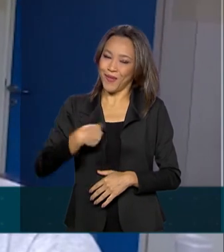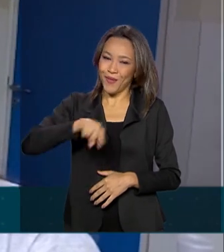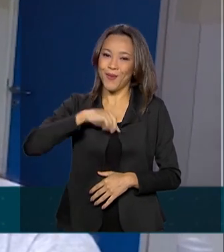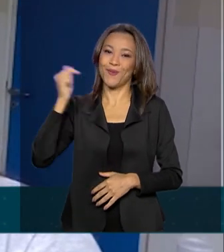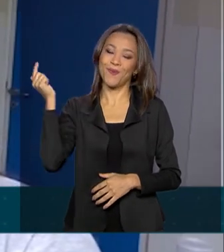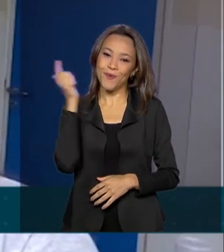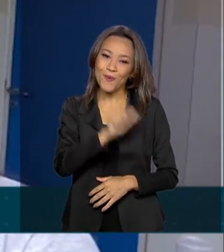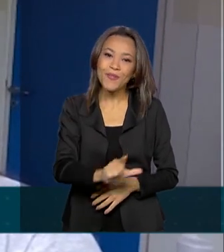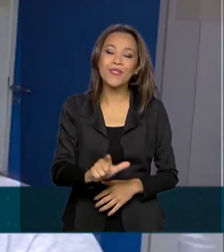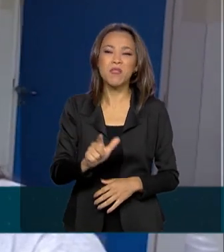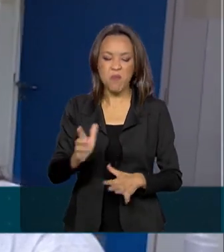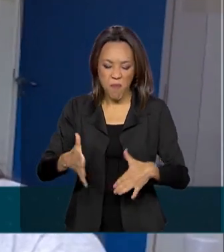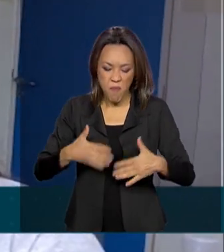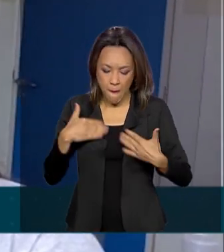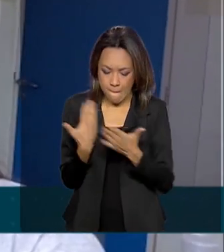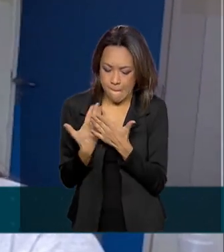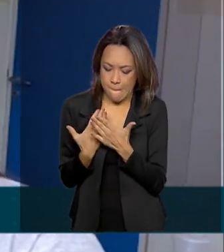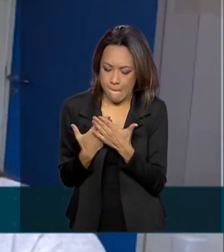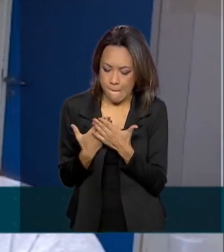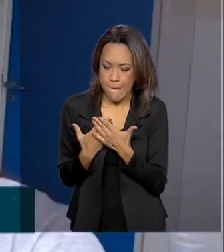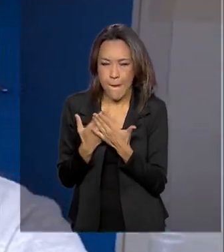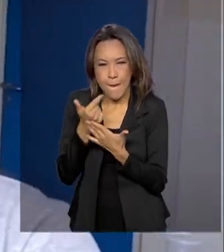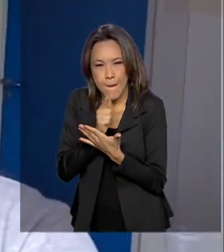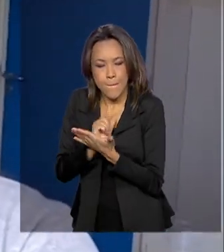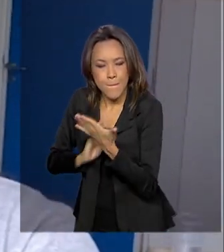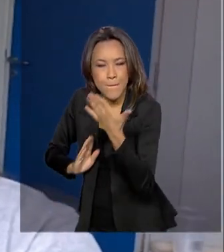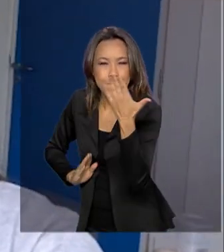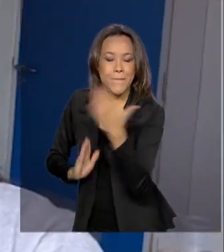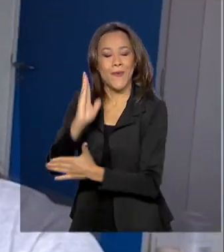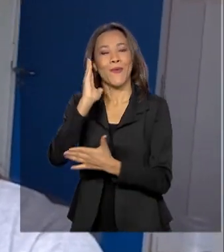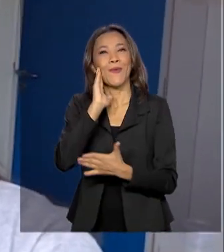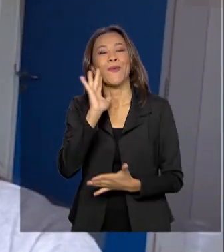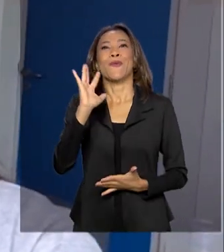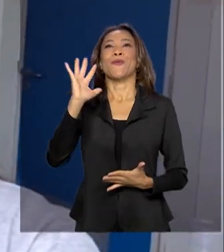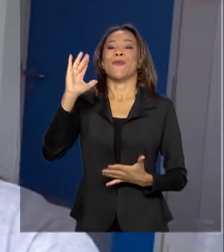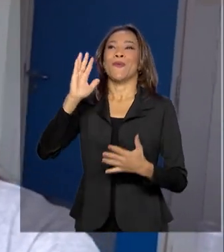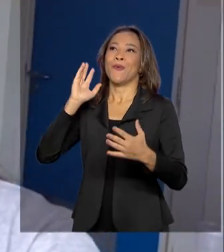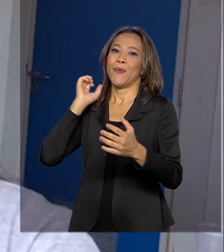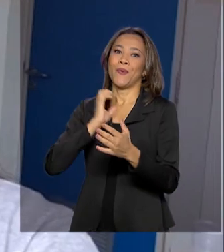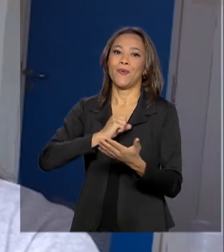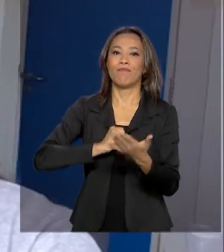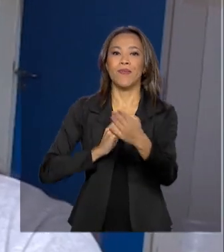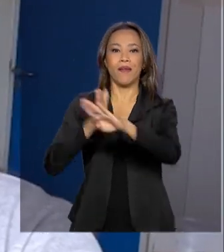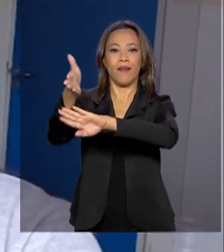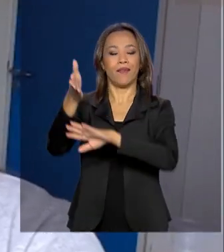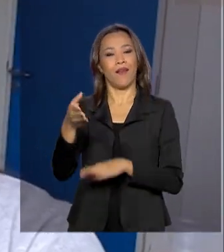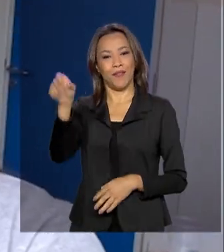assim dar o nosso melhor e garantir a tão sonhada vaga no nosso curso desejado.